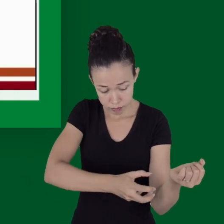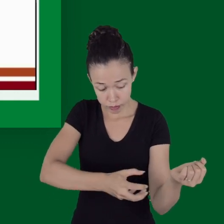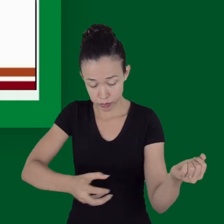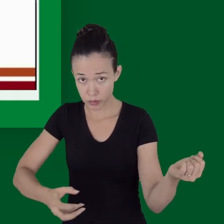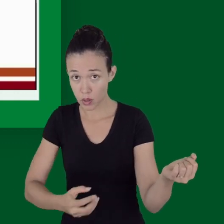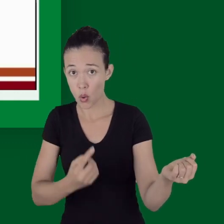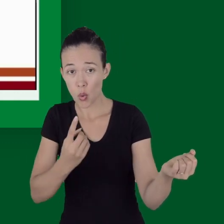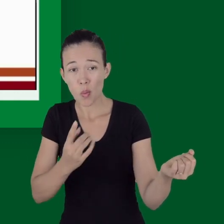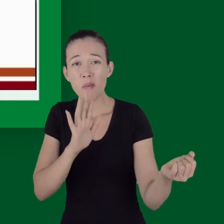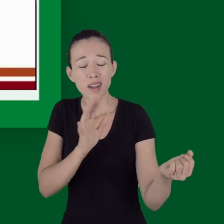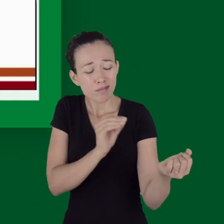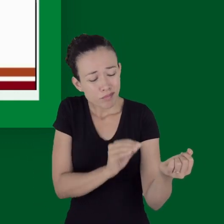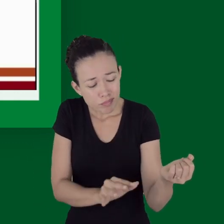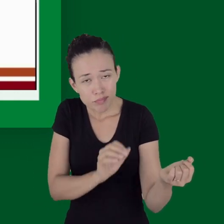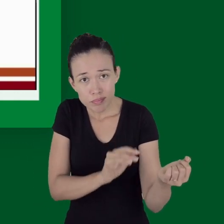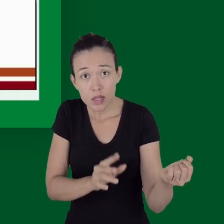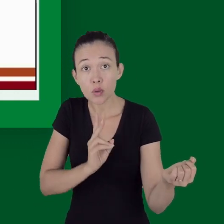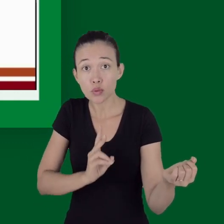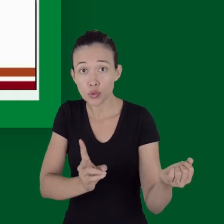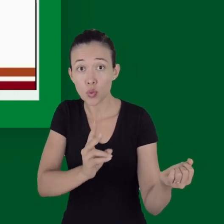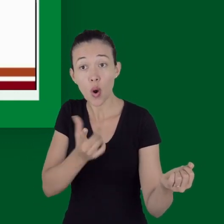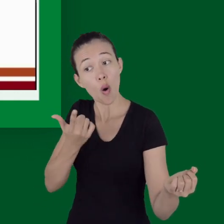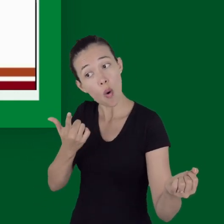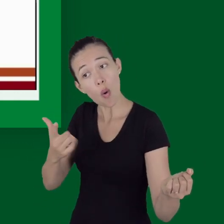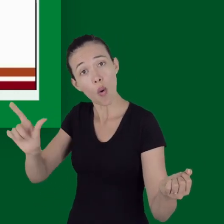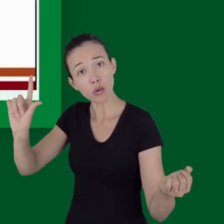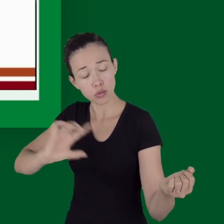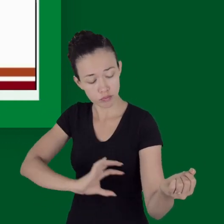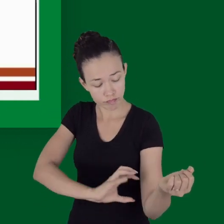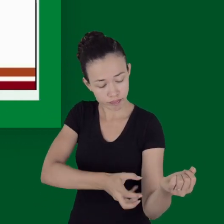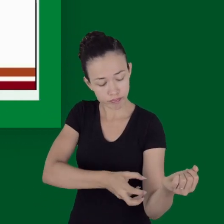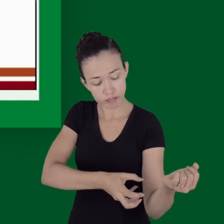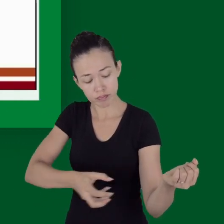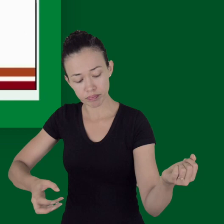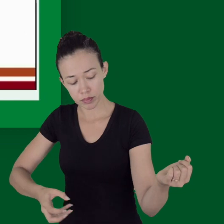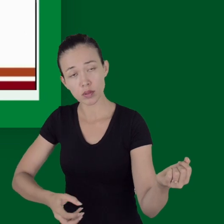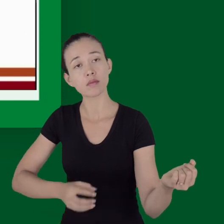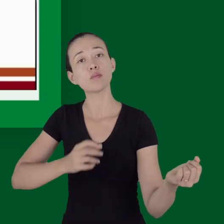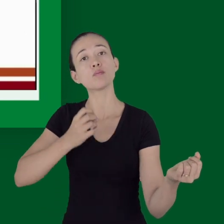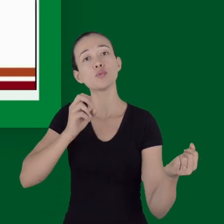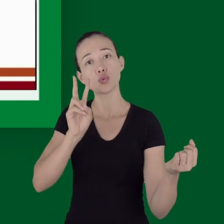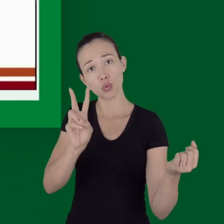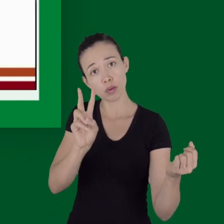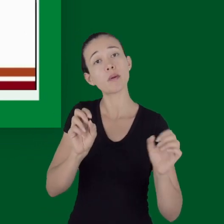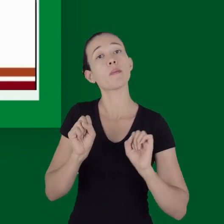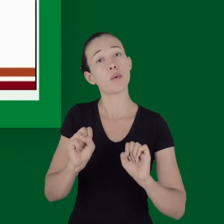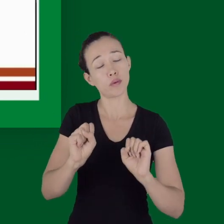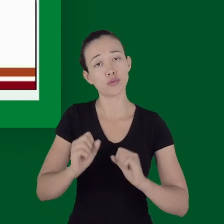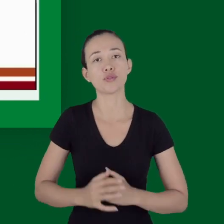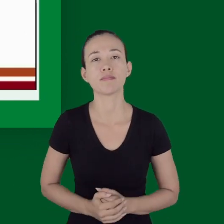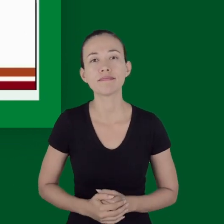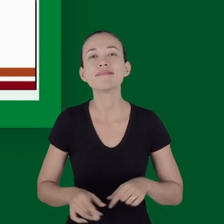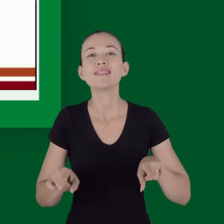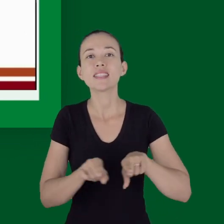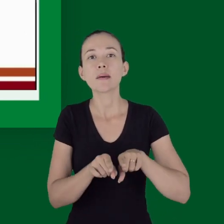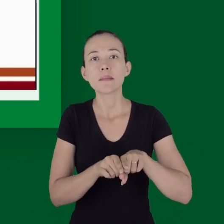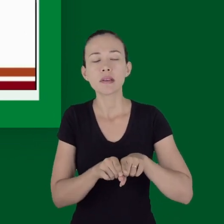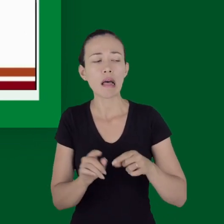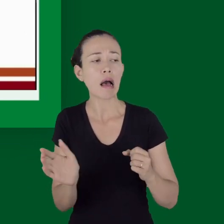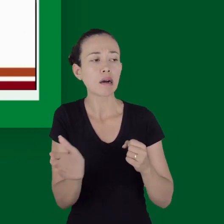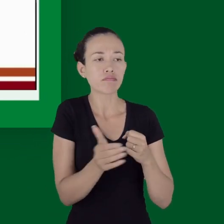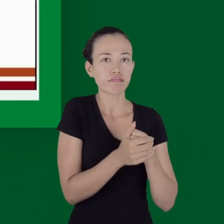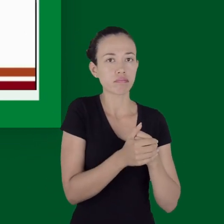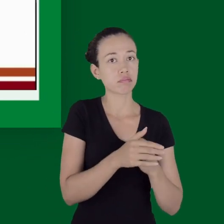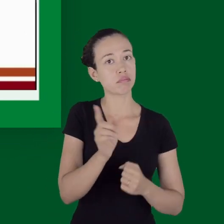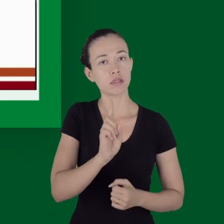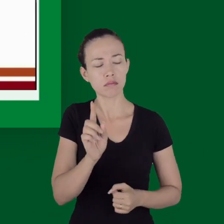primeiro. O local, ele não deve ser coberto, ele tem que ficar de fácil identificação para que esse torniquete possa ser